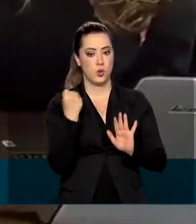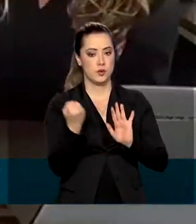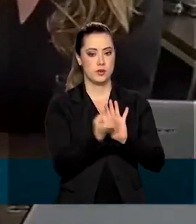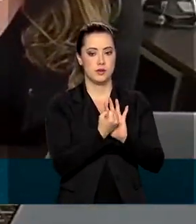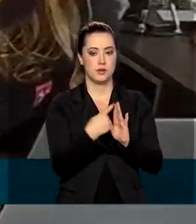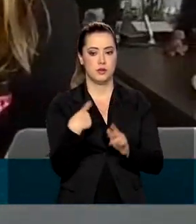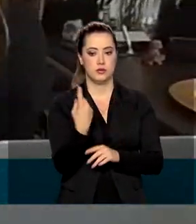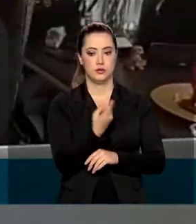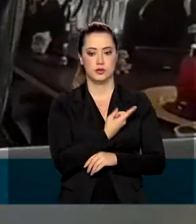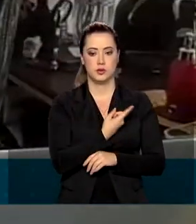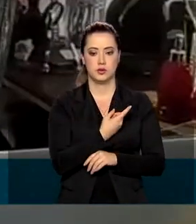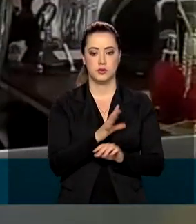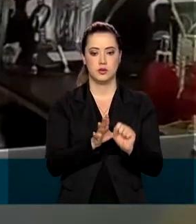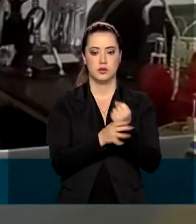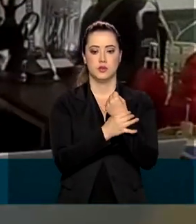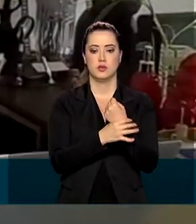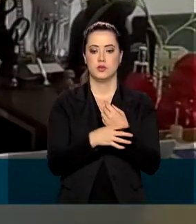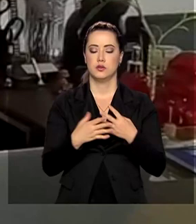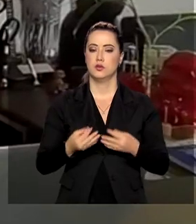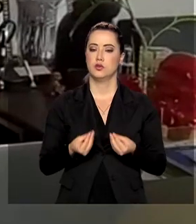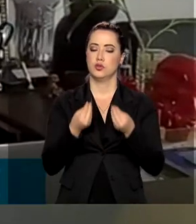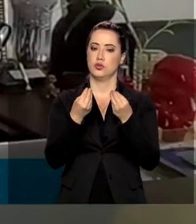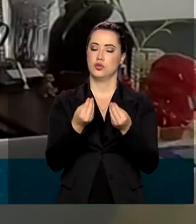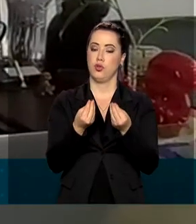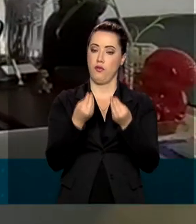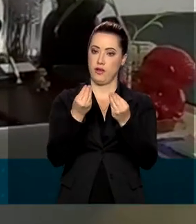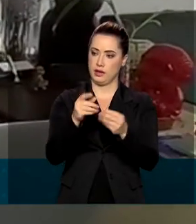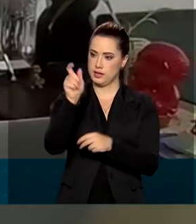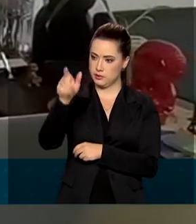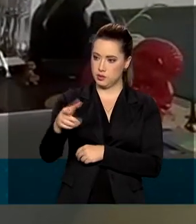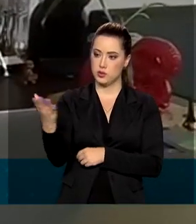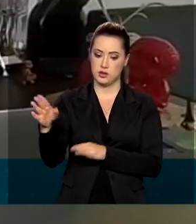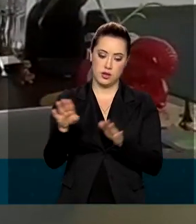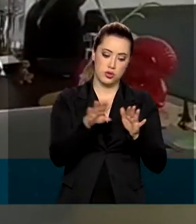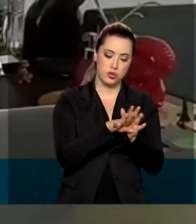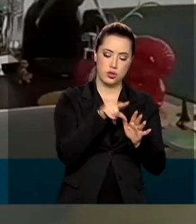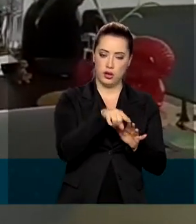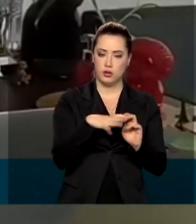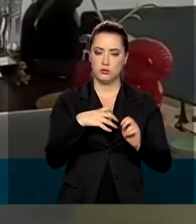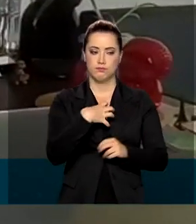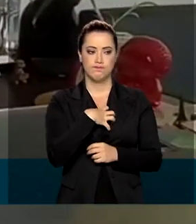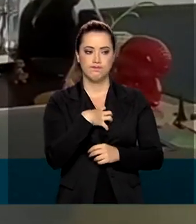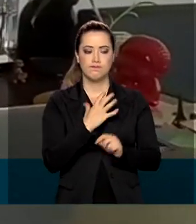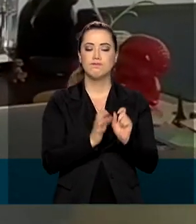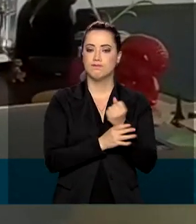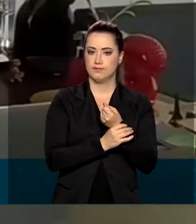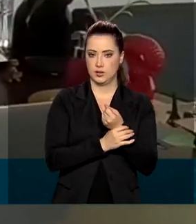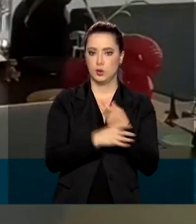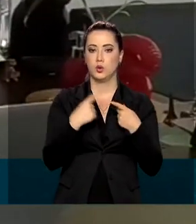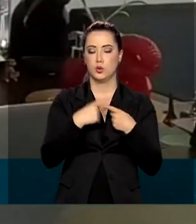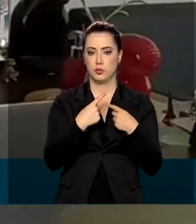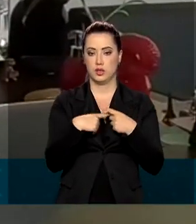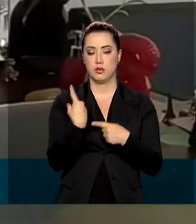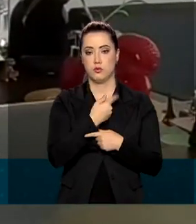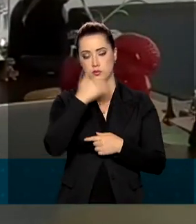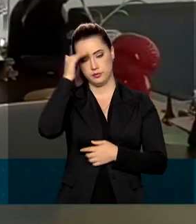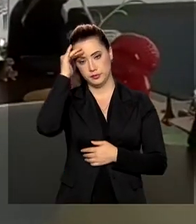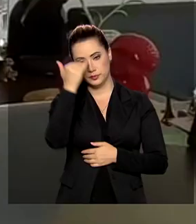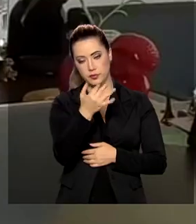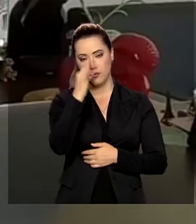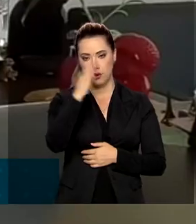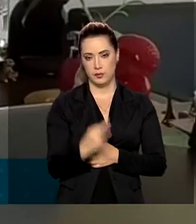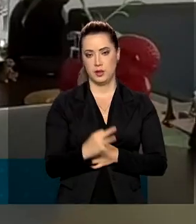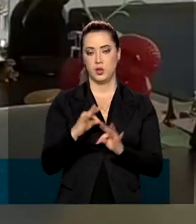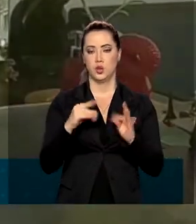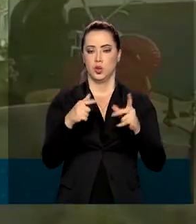garantia de deixar o nosso hóspede mais tranquilo, mais seguro, sabendo que a gente está seguindo realmente